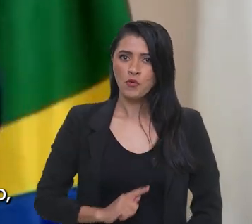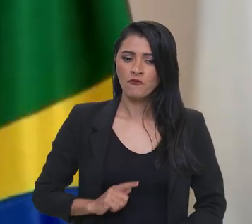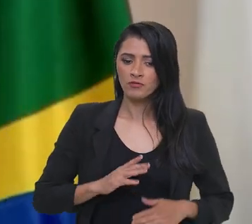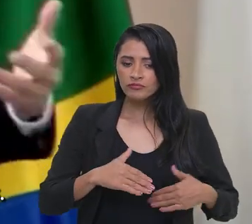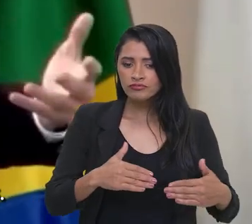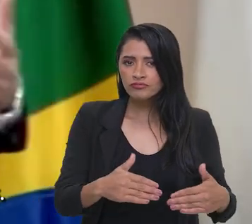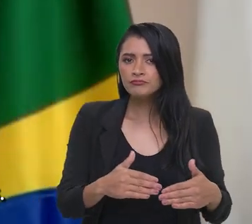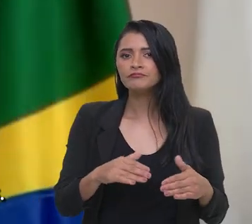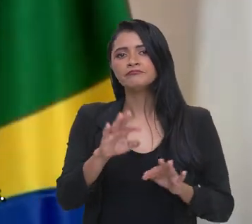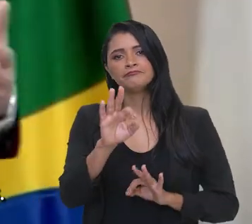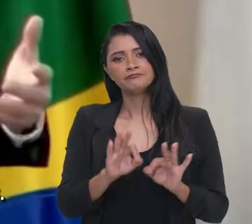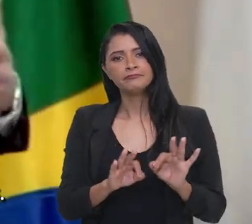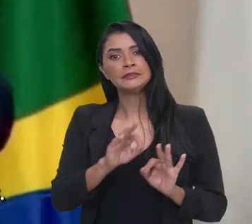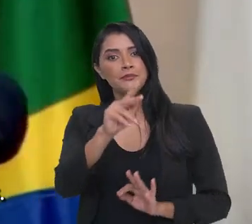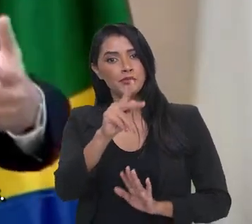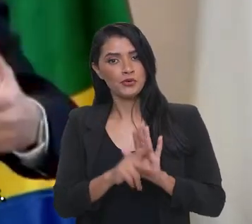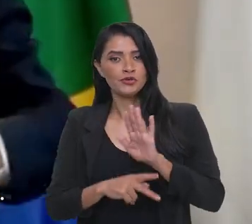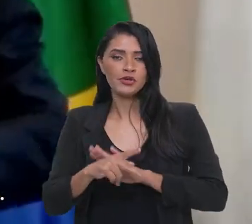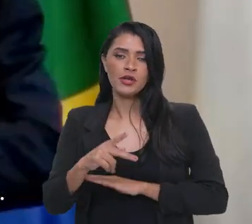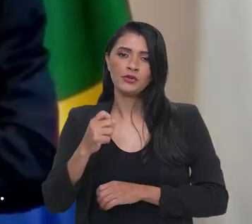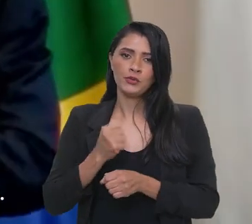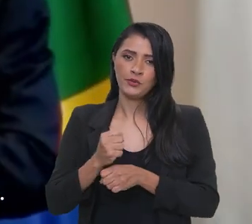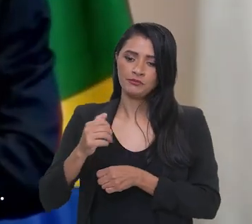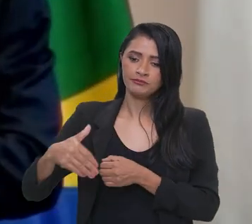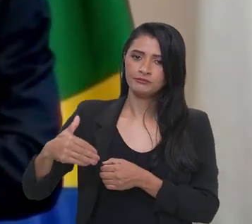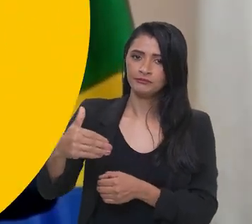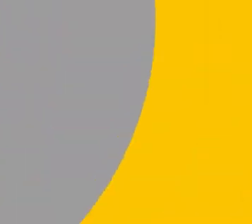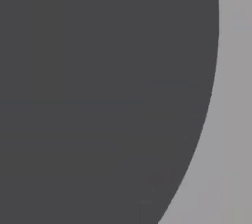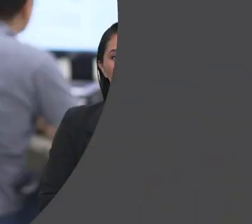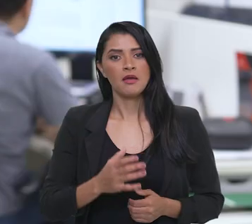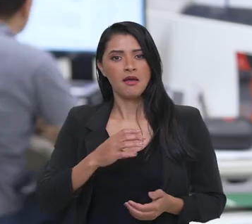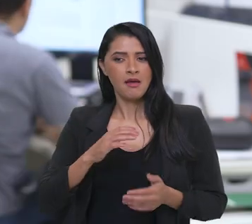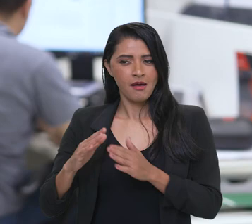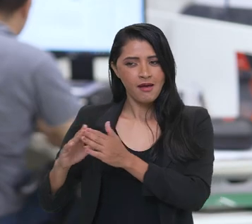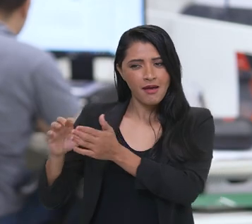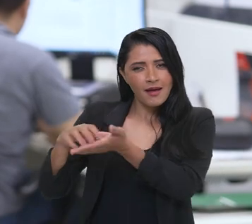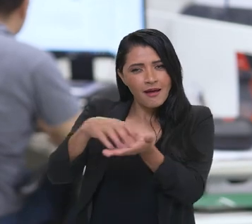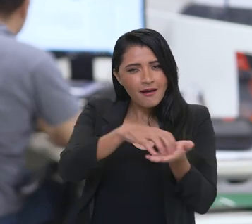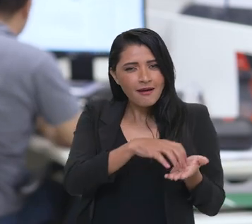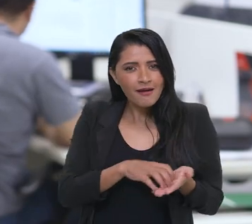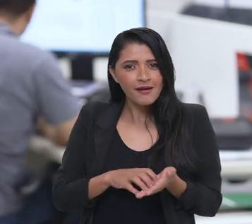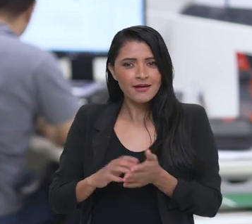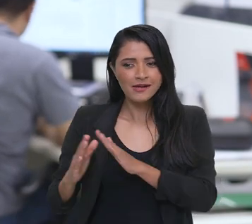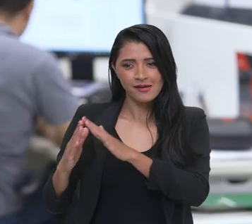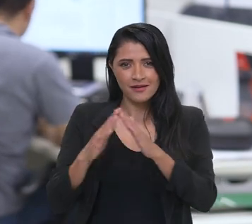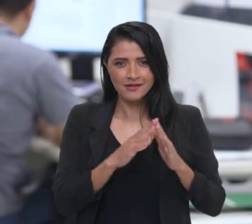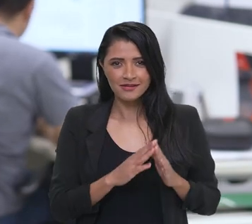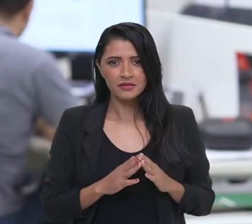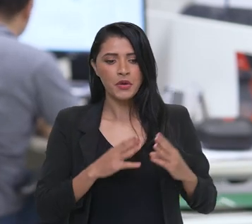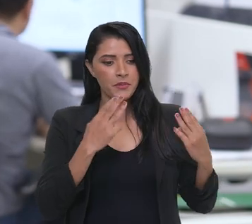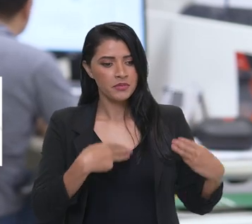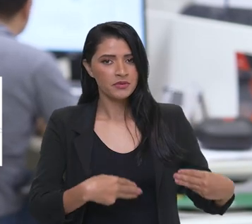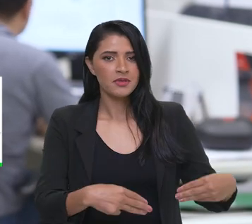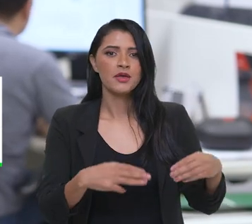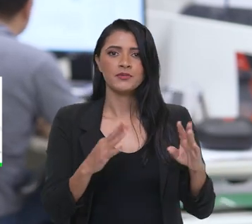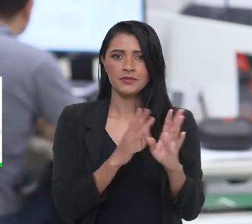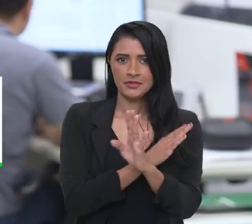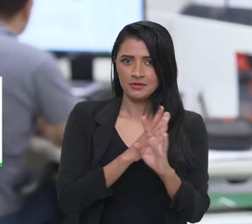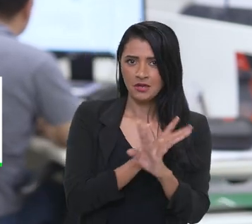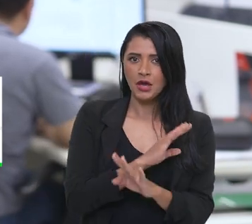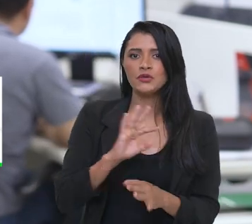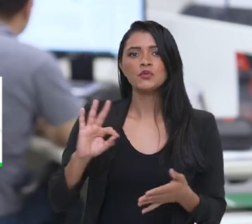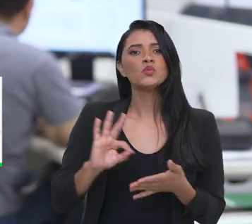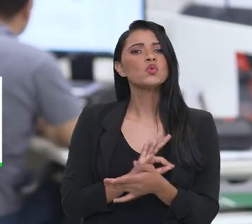andamento, planos e projetos para os próximos anos. Caravana das Periferias. O Ministério das